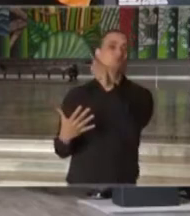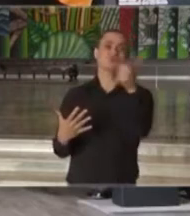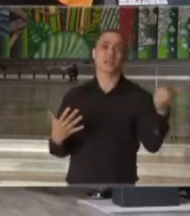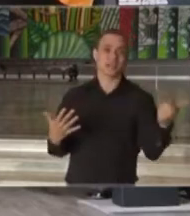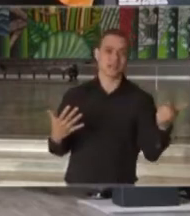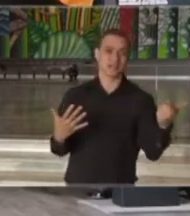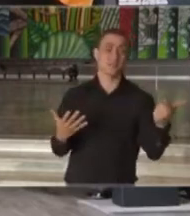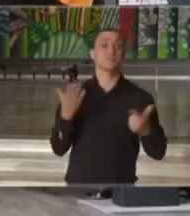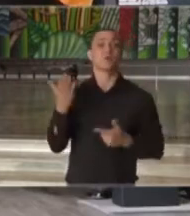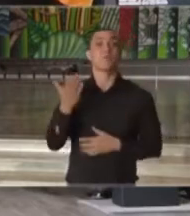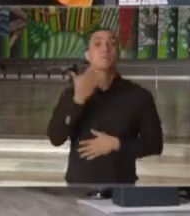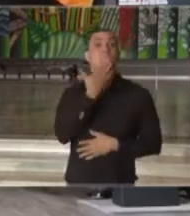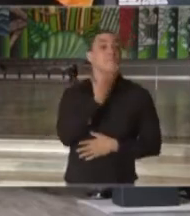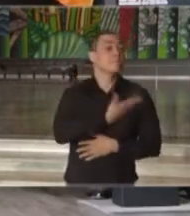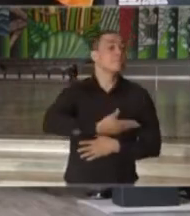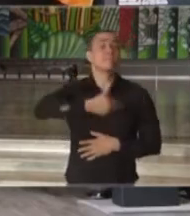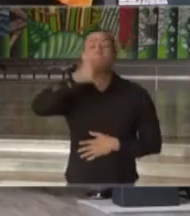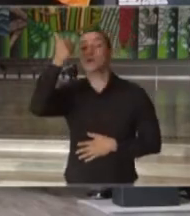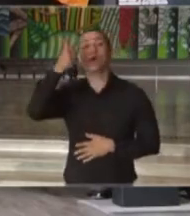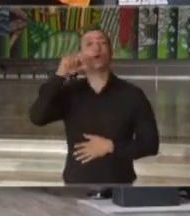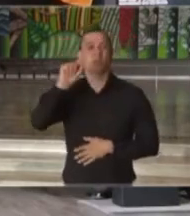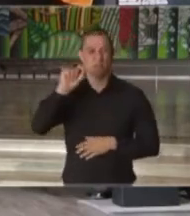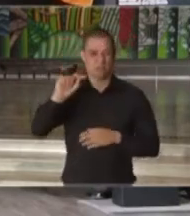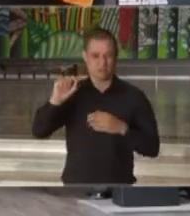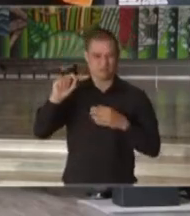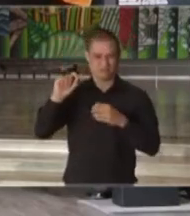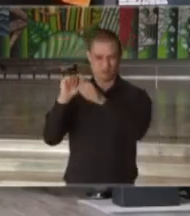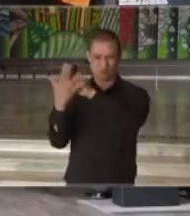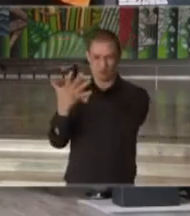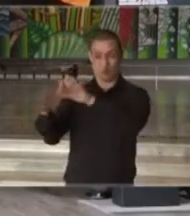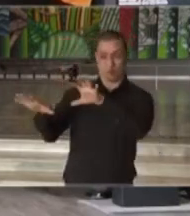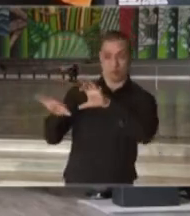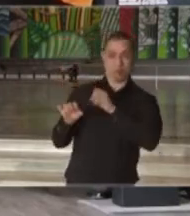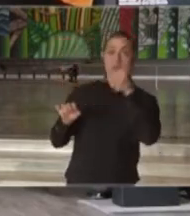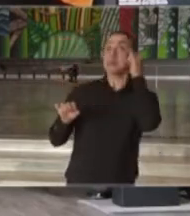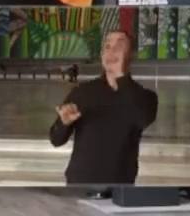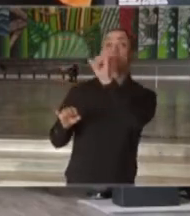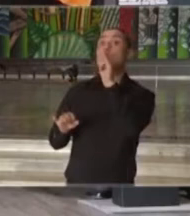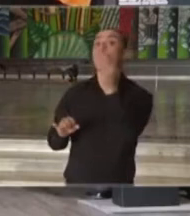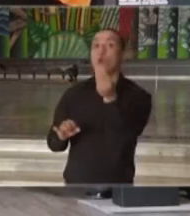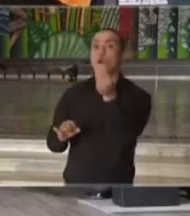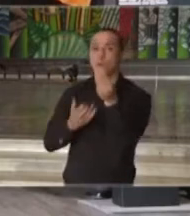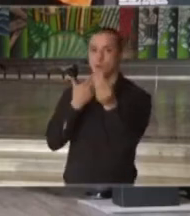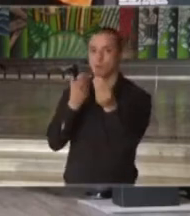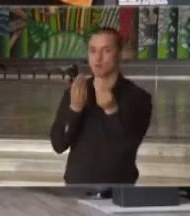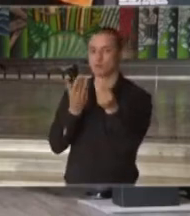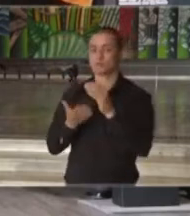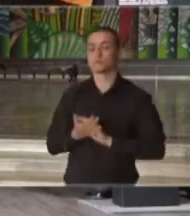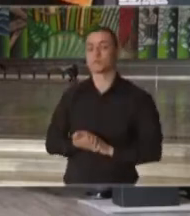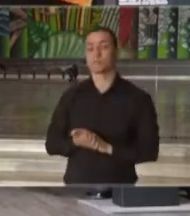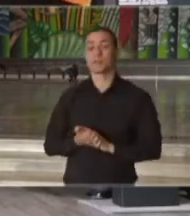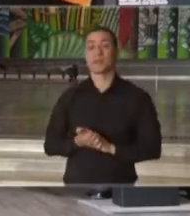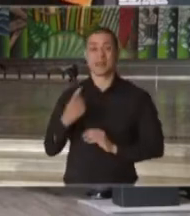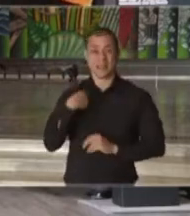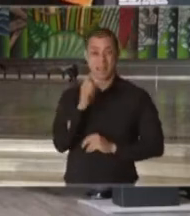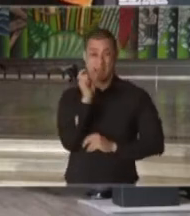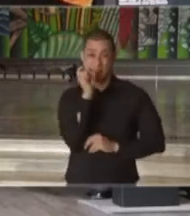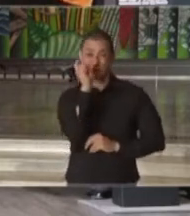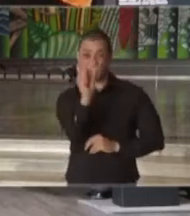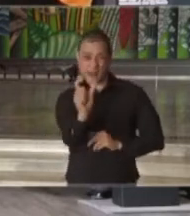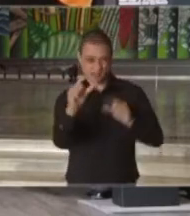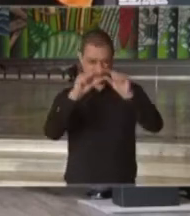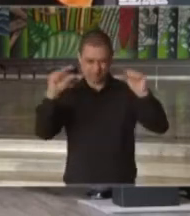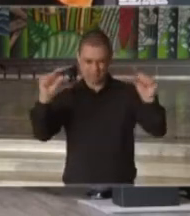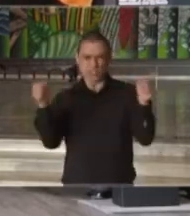fazer? Qual é a melhor forma de nos prevenirmos contra essa nova doença, esse novo vírus? A palavra, a